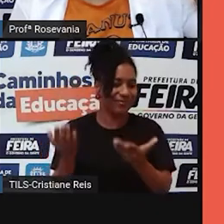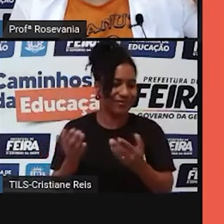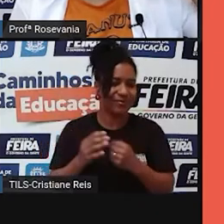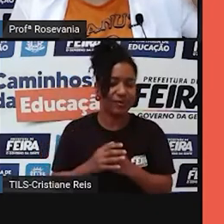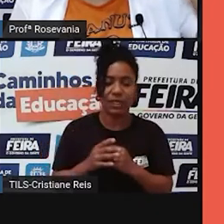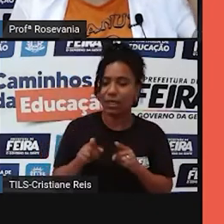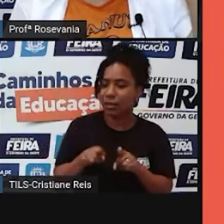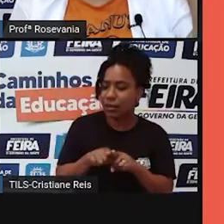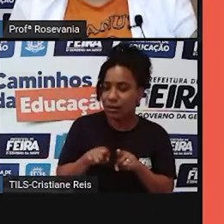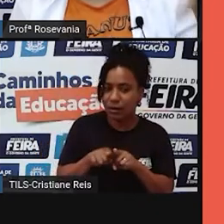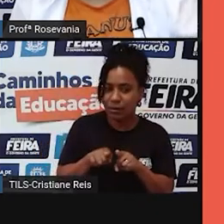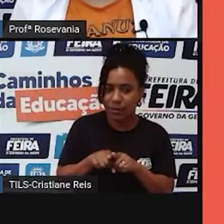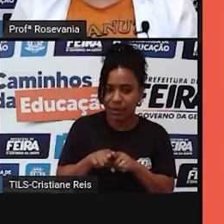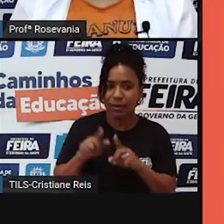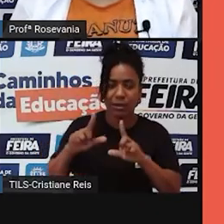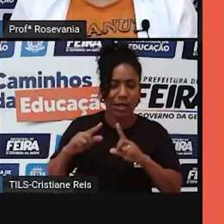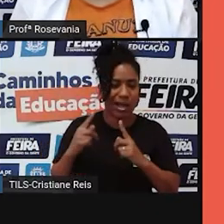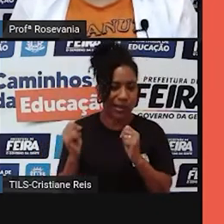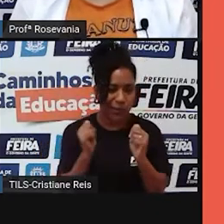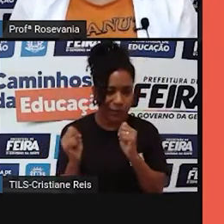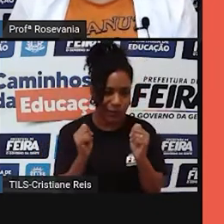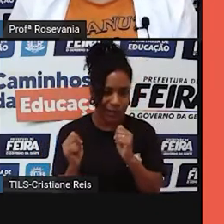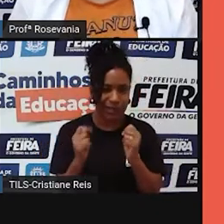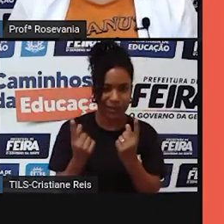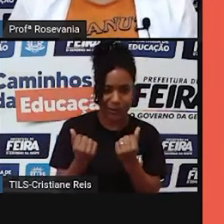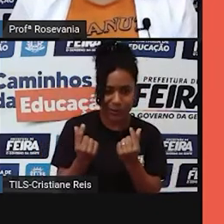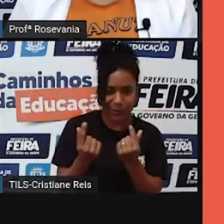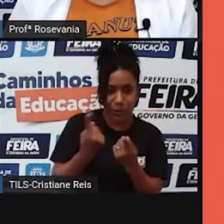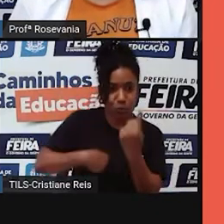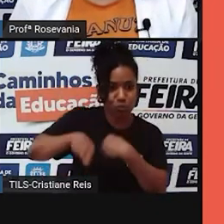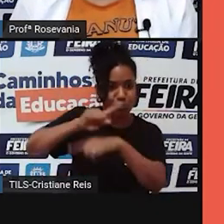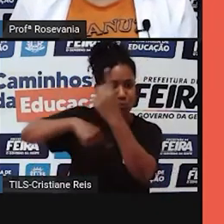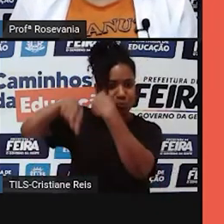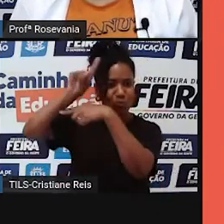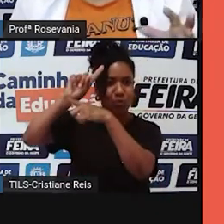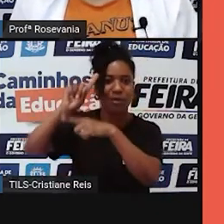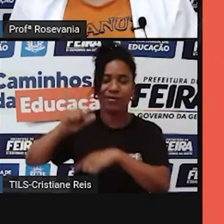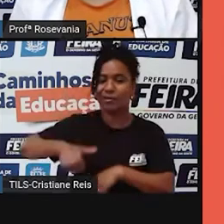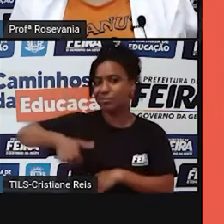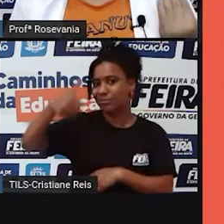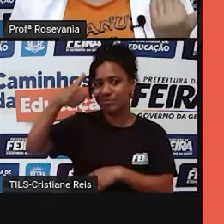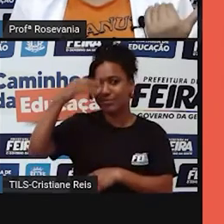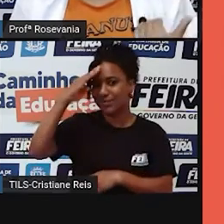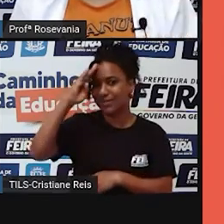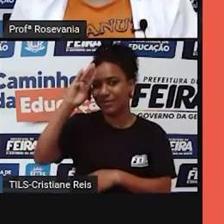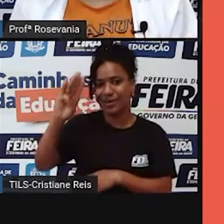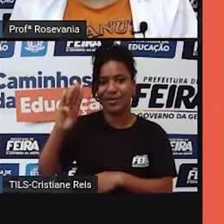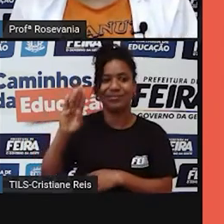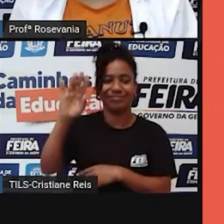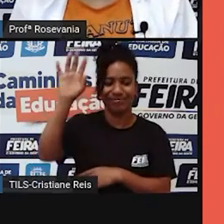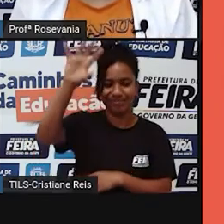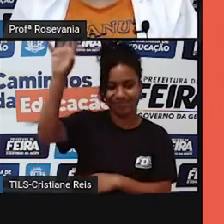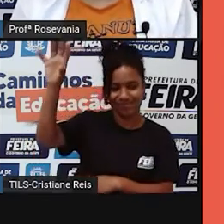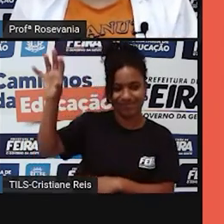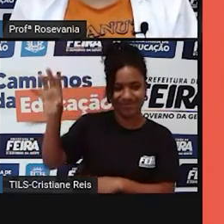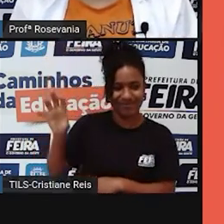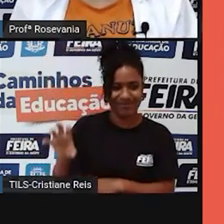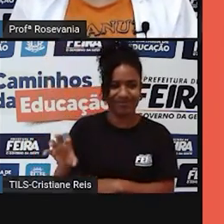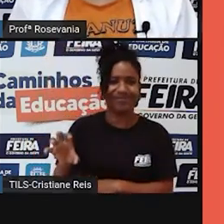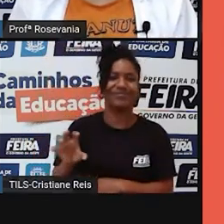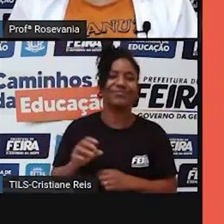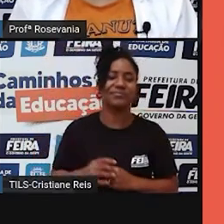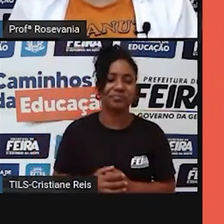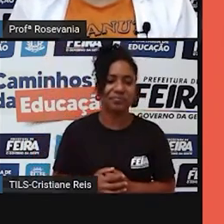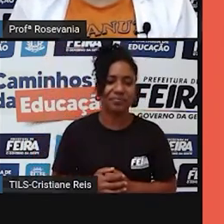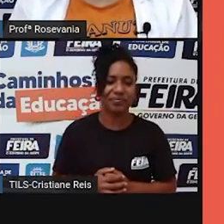bora dizer assim, um impulso econômico maior. Então, essas cidades, elas acabam atraindo a população.